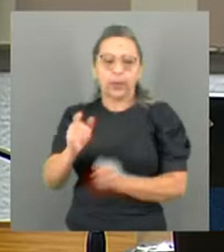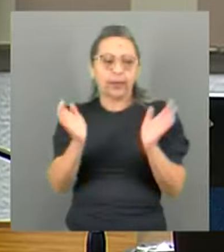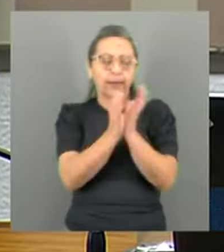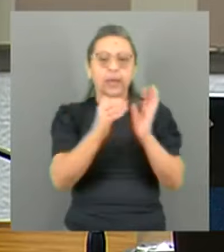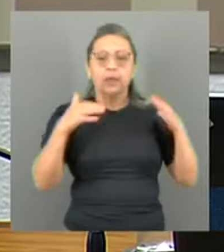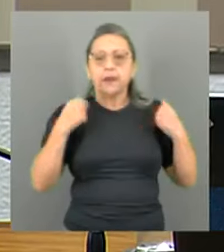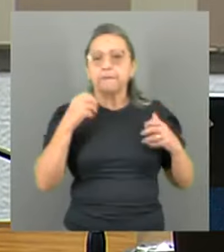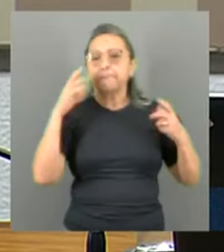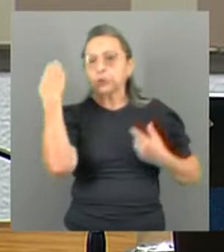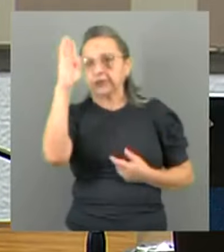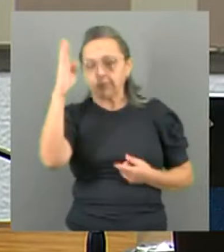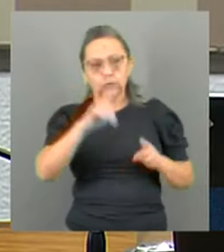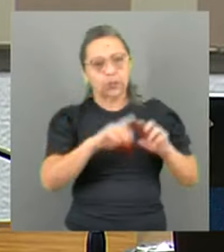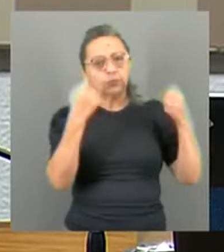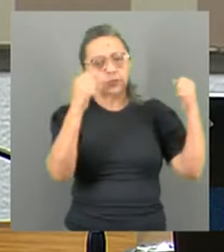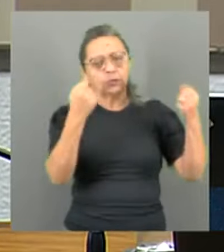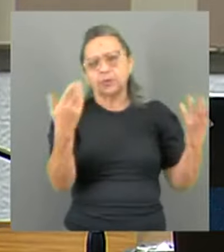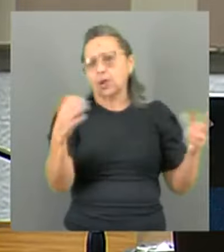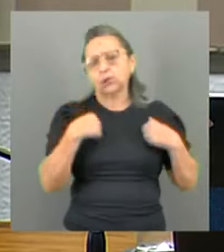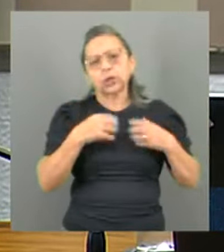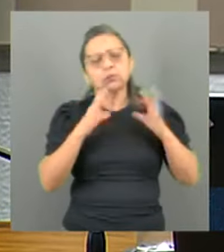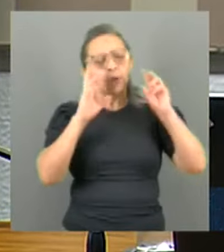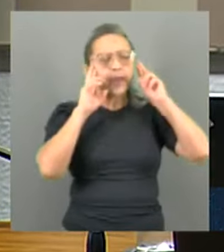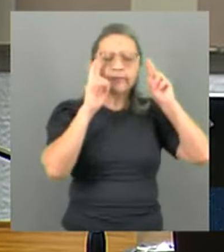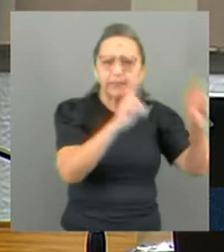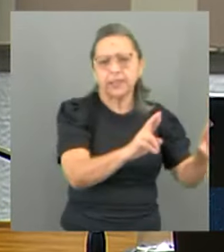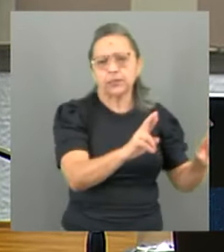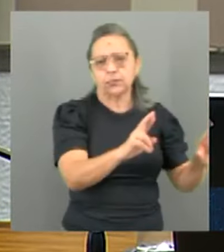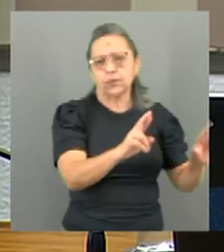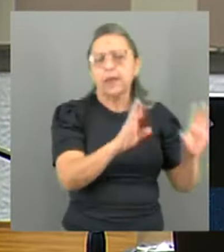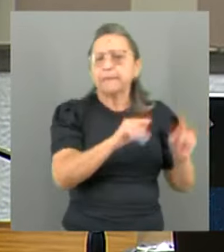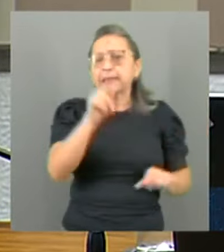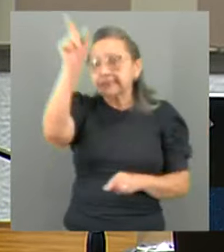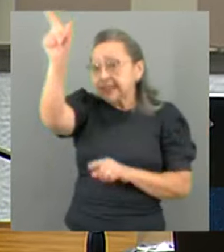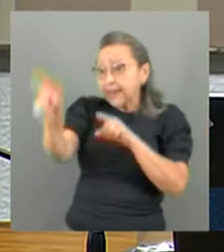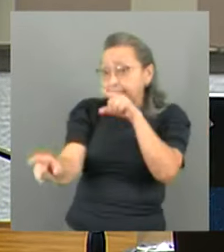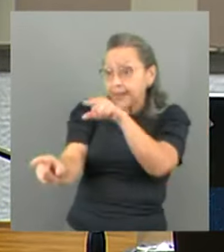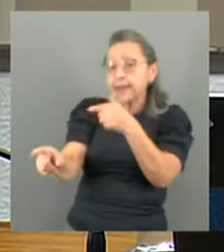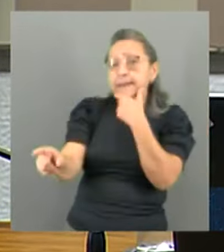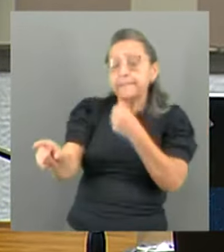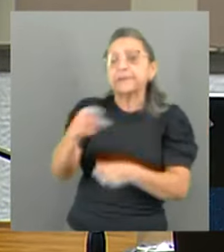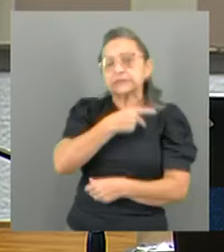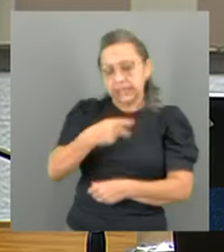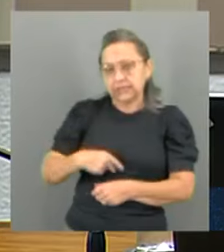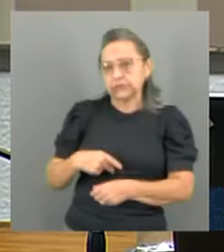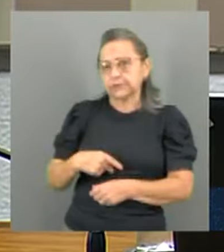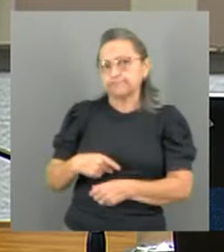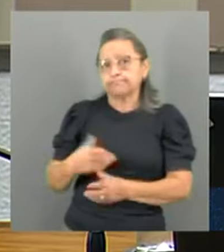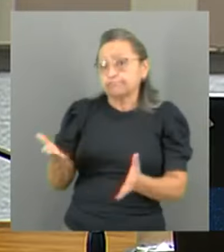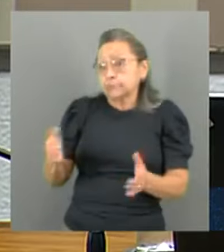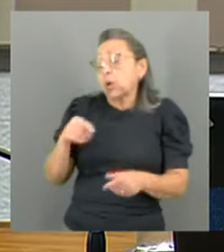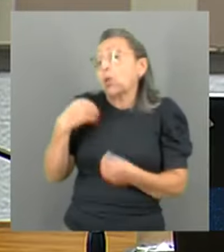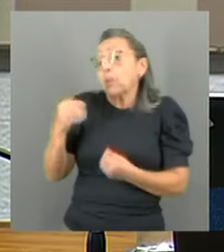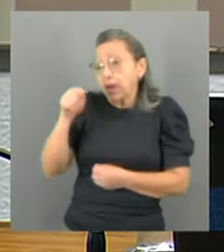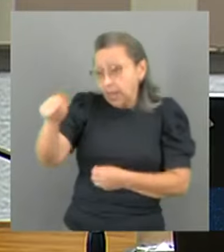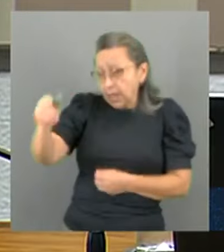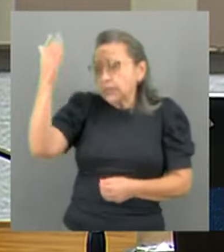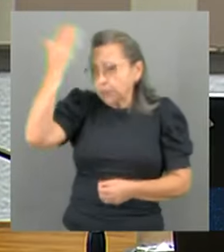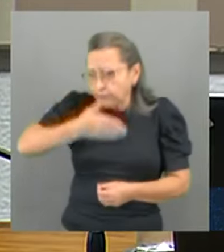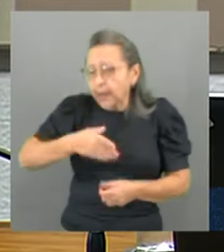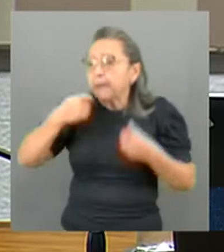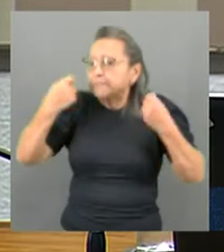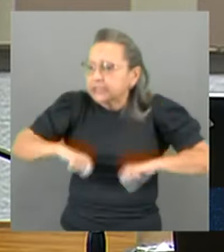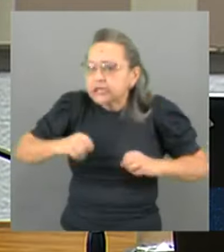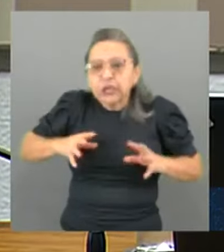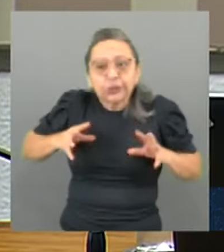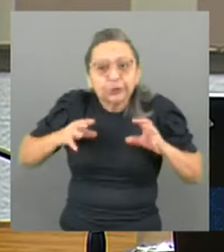Não do torcedor do Botafogo, que eu tenho um profundo respeito, tá? Então, para ele provar, ele precisa provar tudo